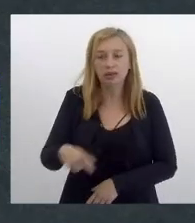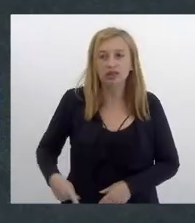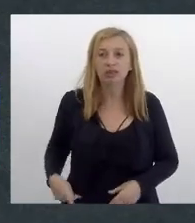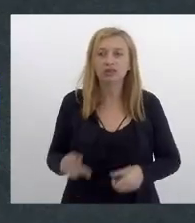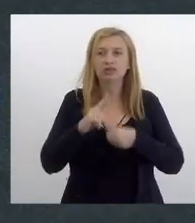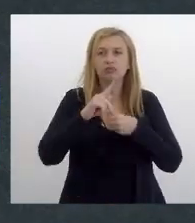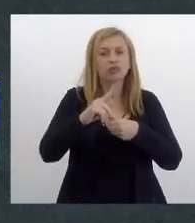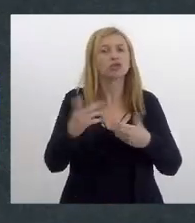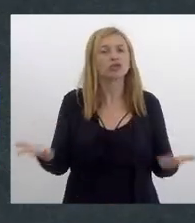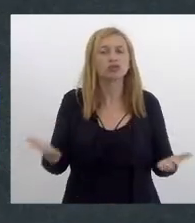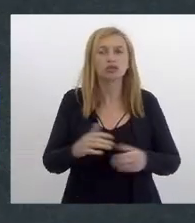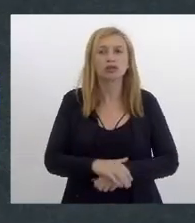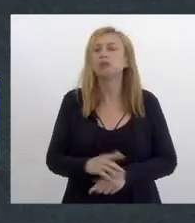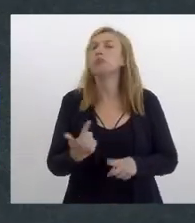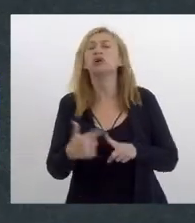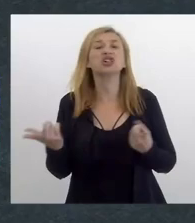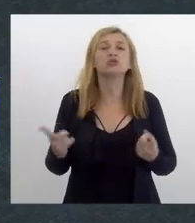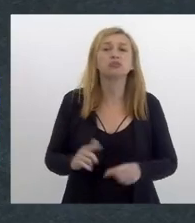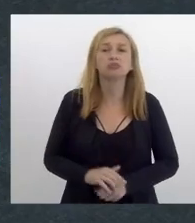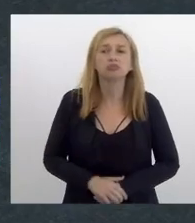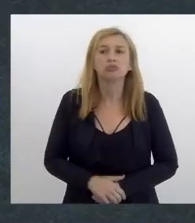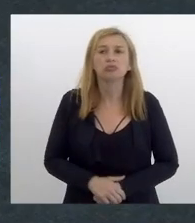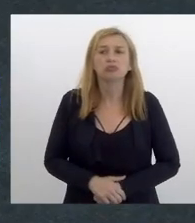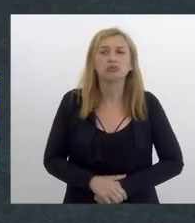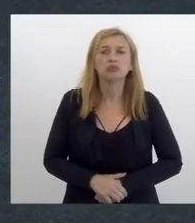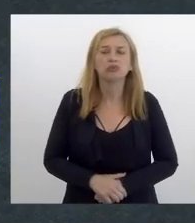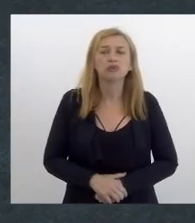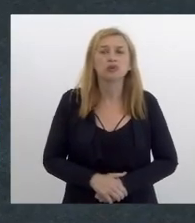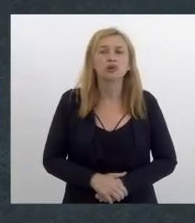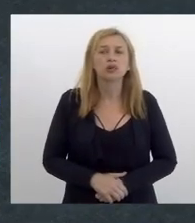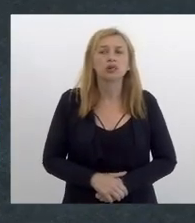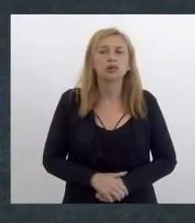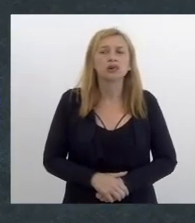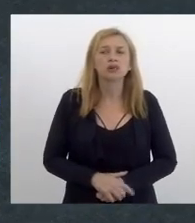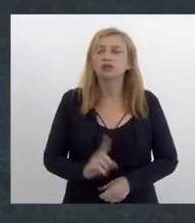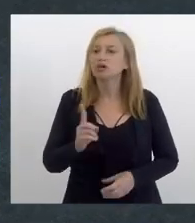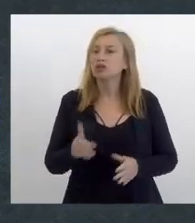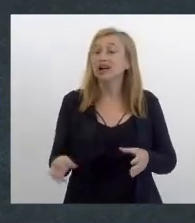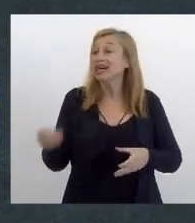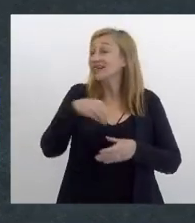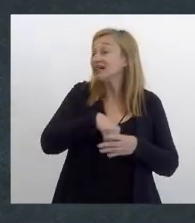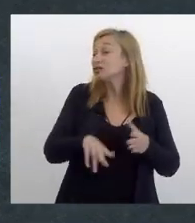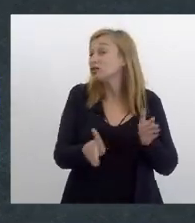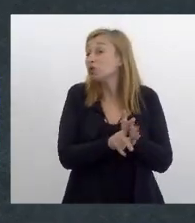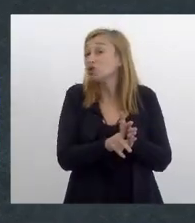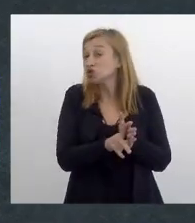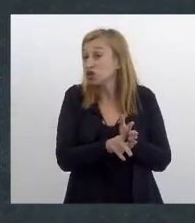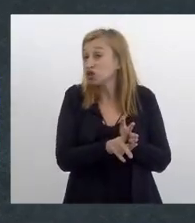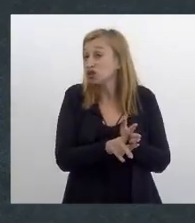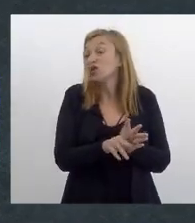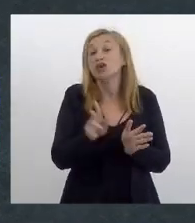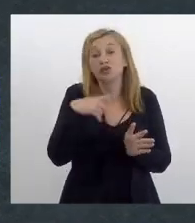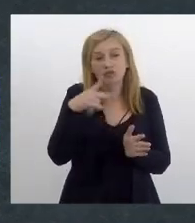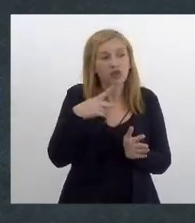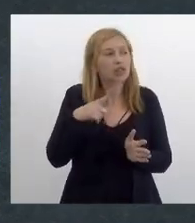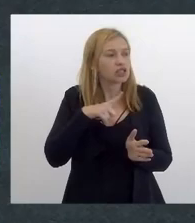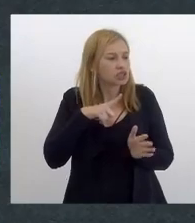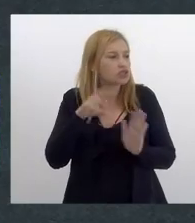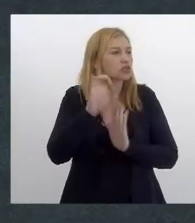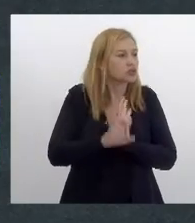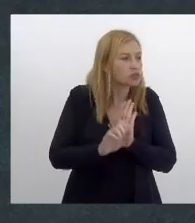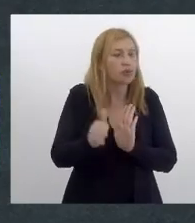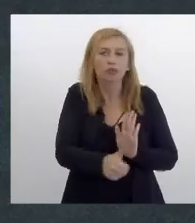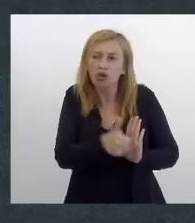procuradoria porque não e isso não estava dentro do projeto eu falei que tínhamos emendas para